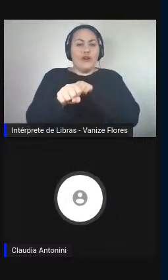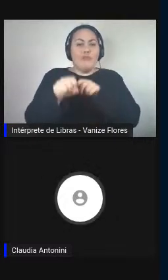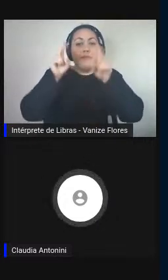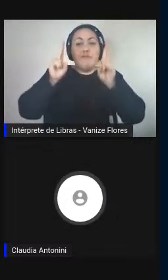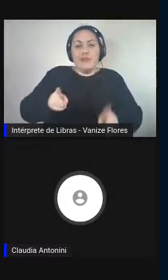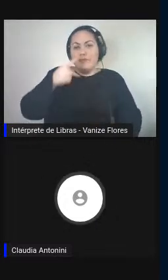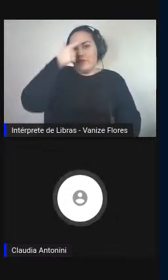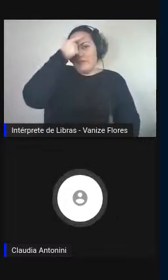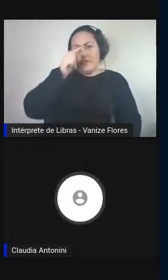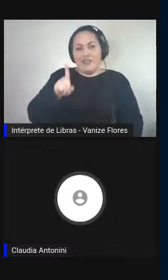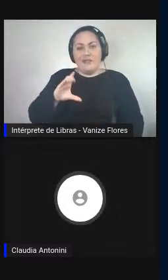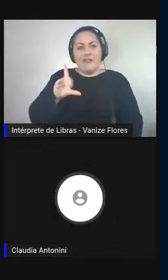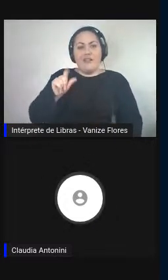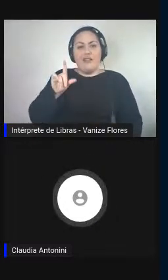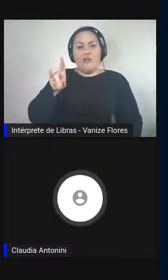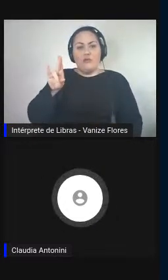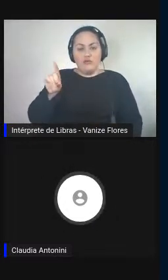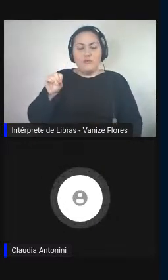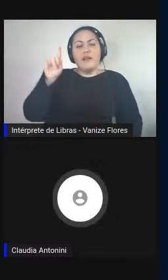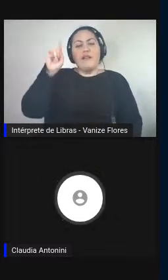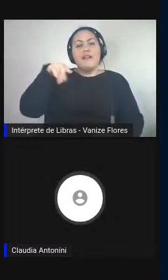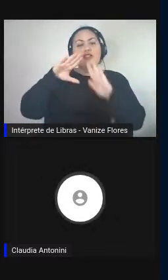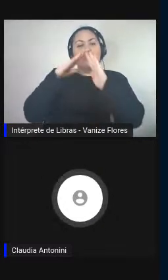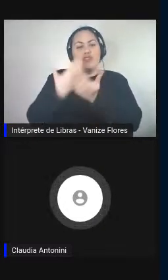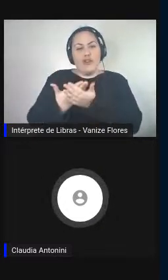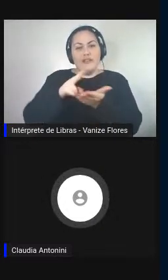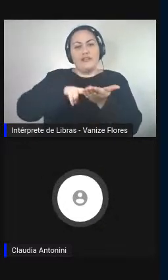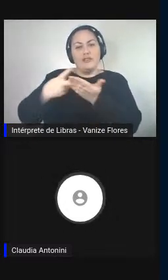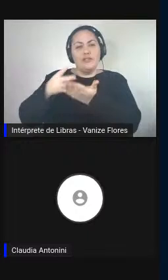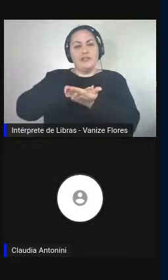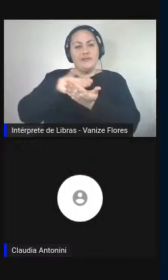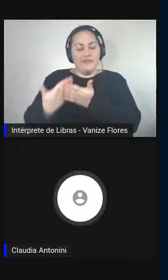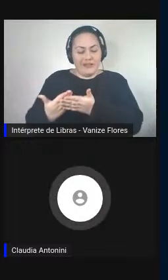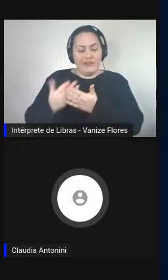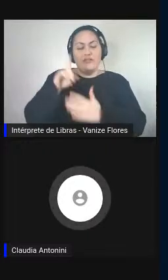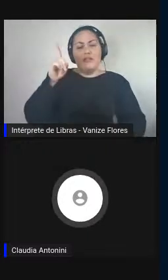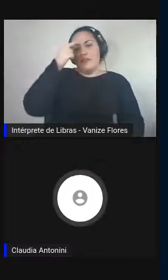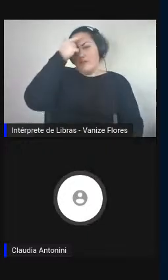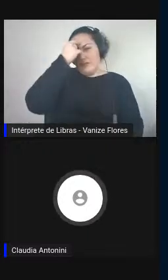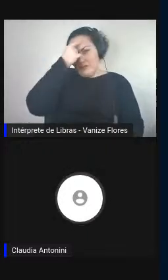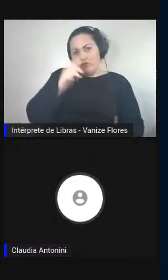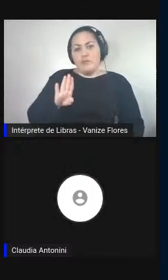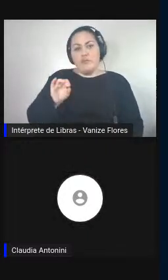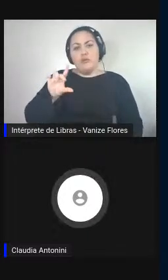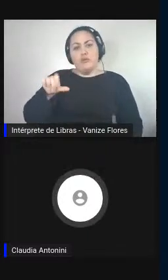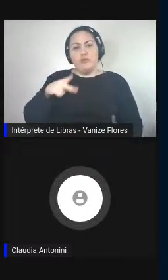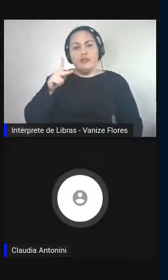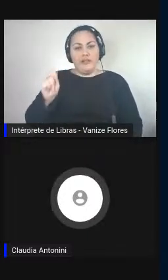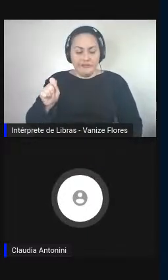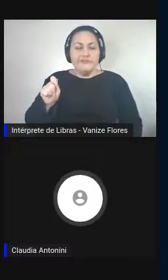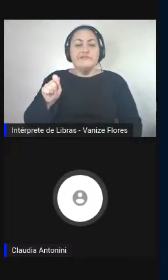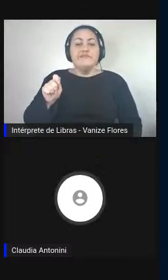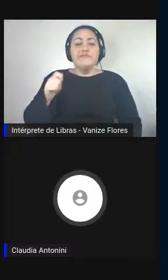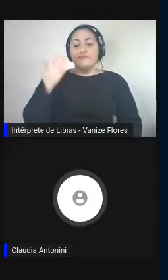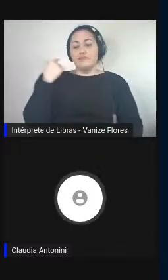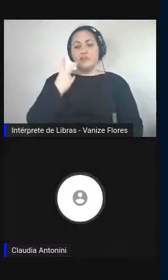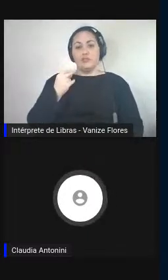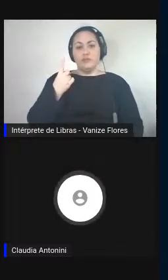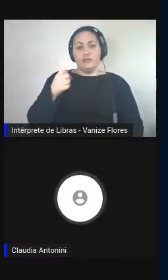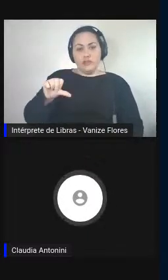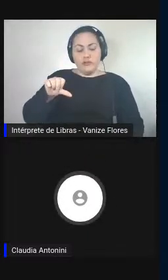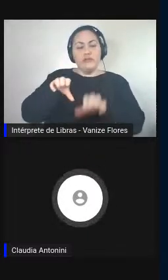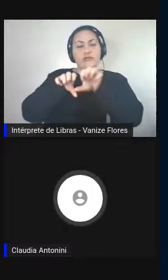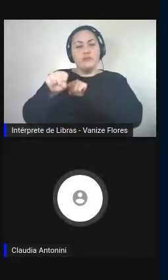Cláudio, Escola de Tradutores e Intérpretes de Corli, Universidade de Bolonha. Em 2019, concluí o doutorado em